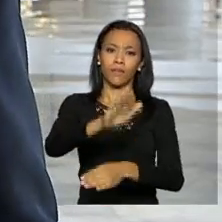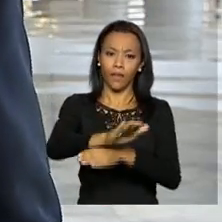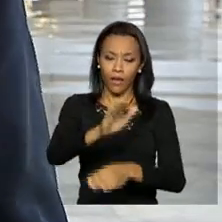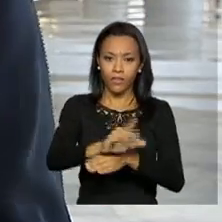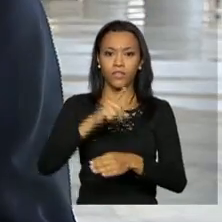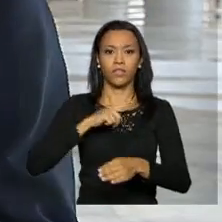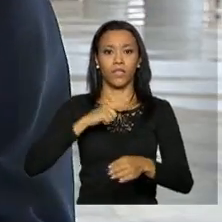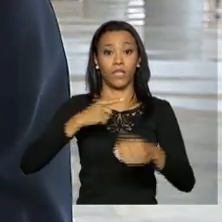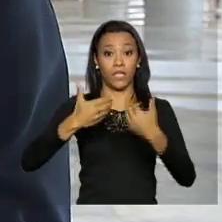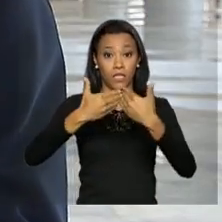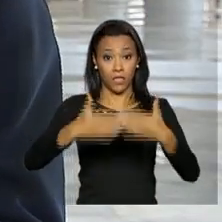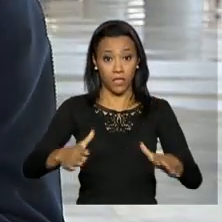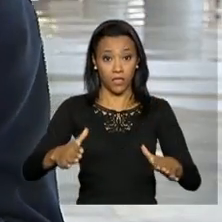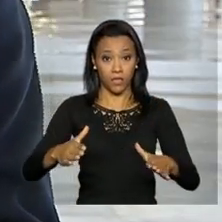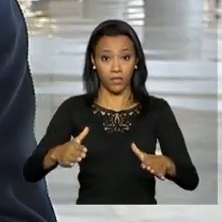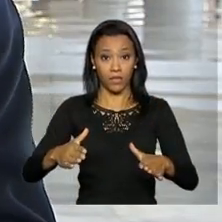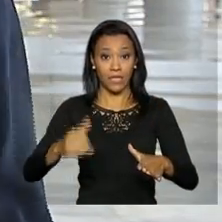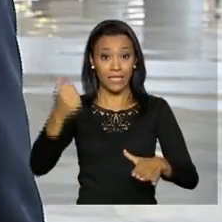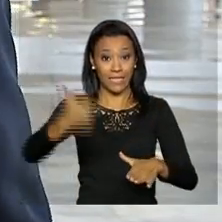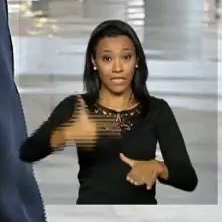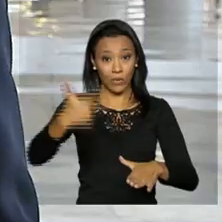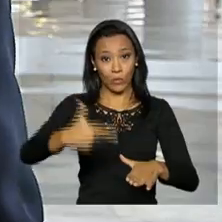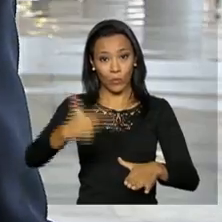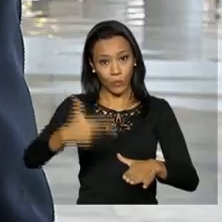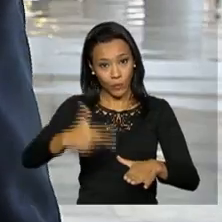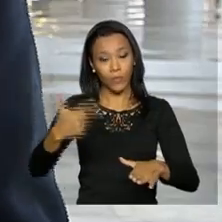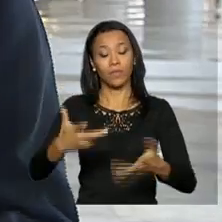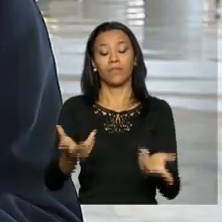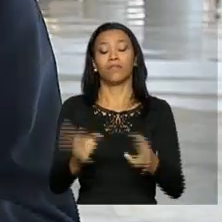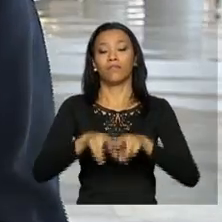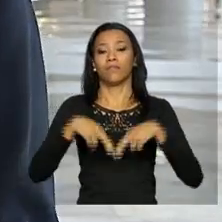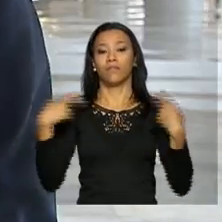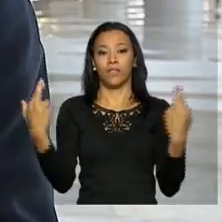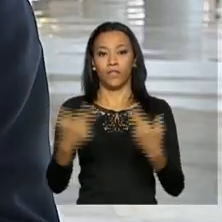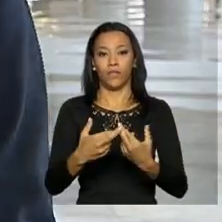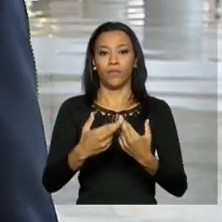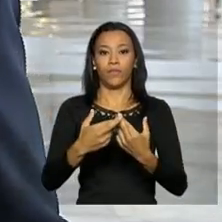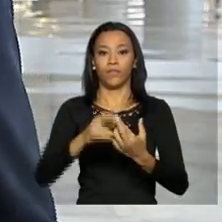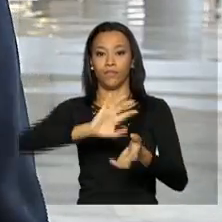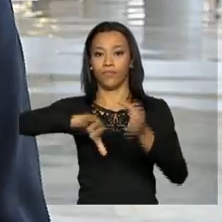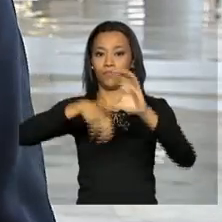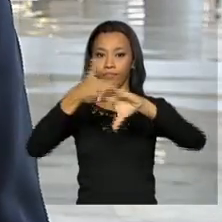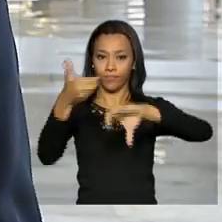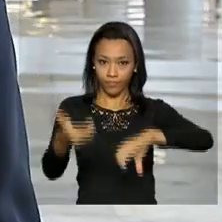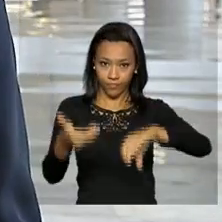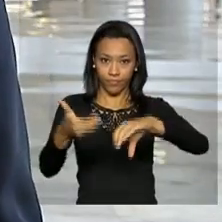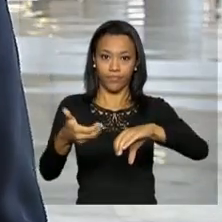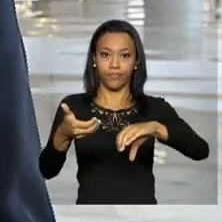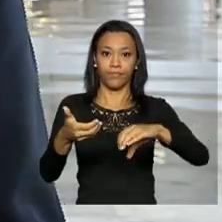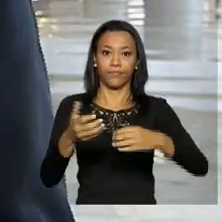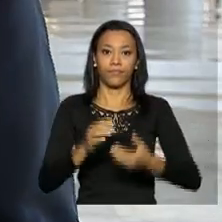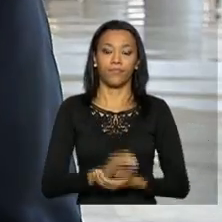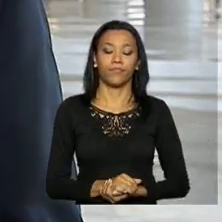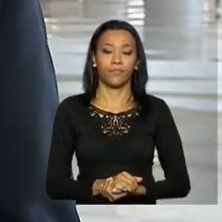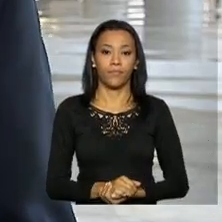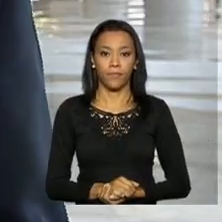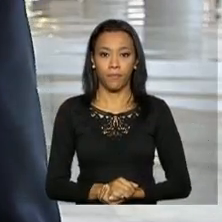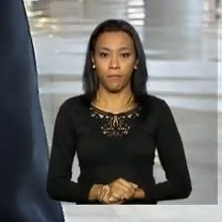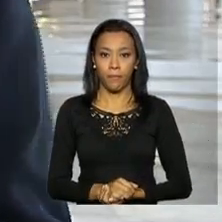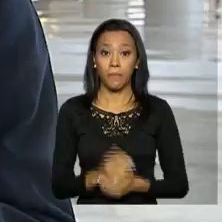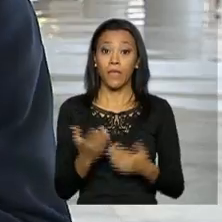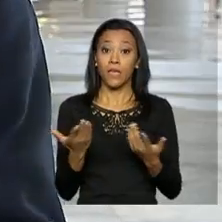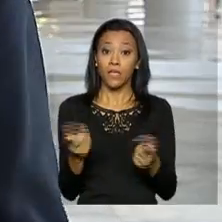inauguração da segunda sessão legislativa da 55ª Legislatura do Congresso